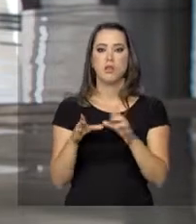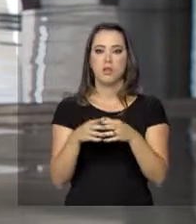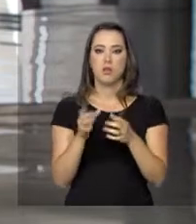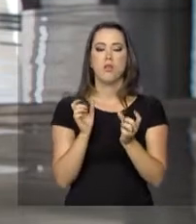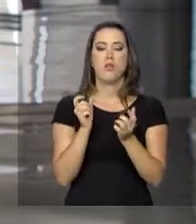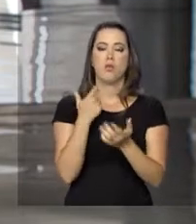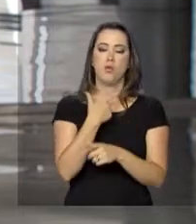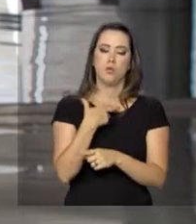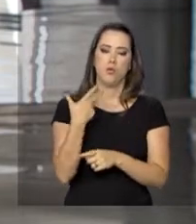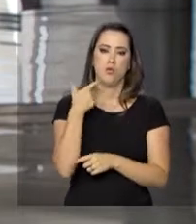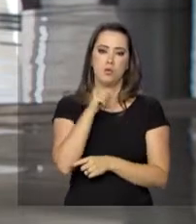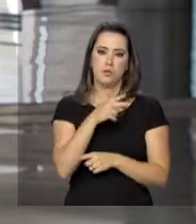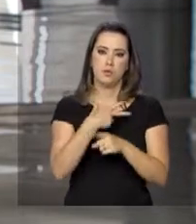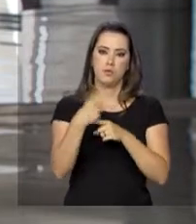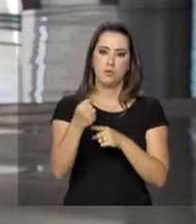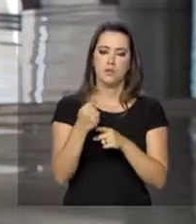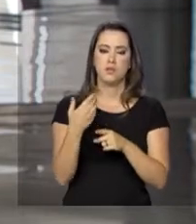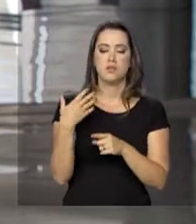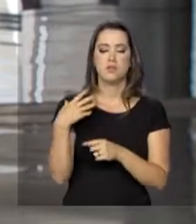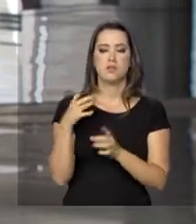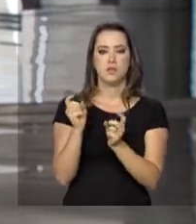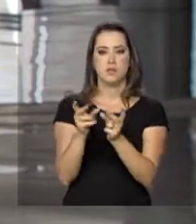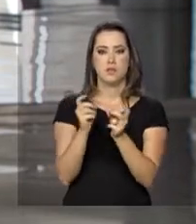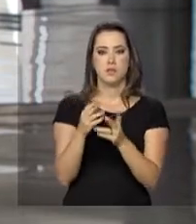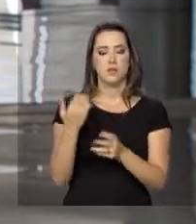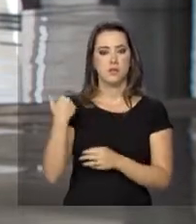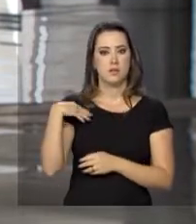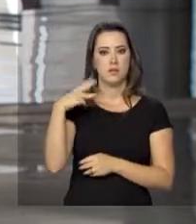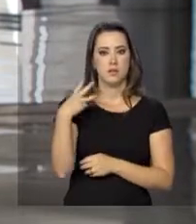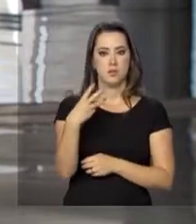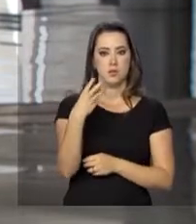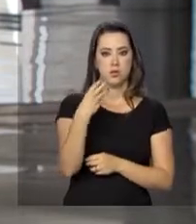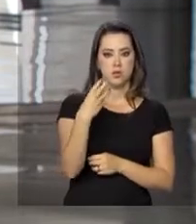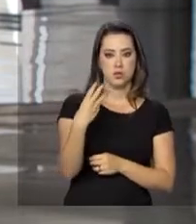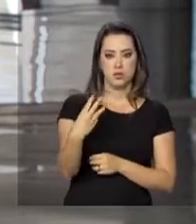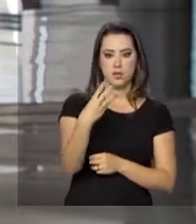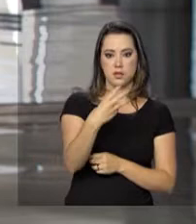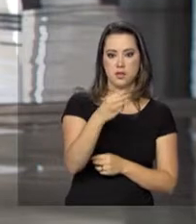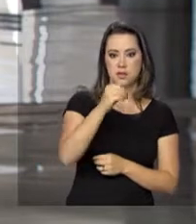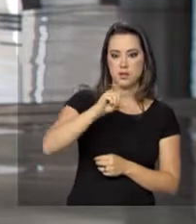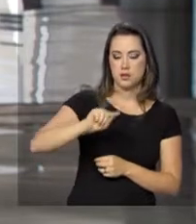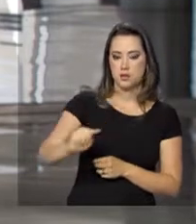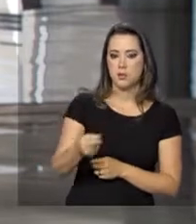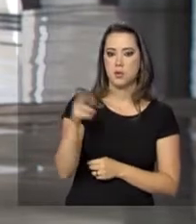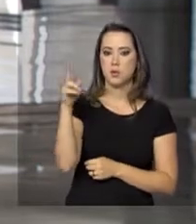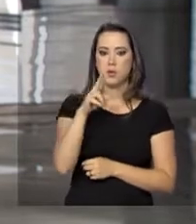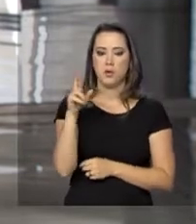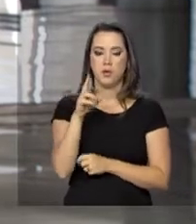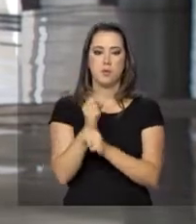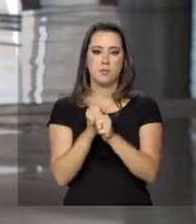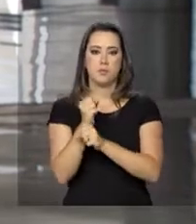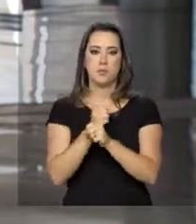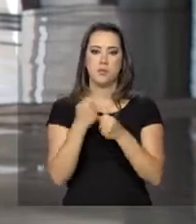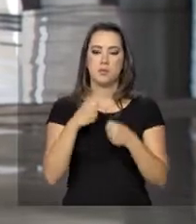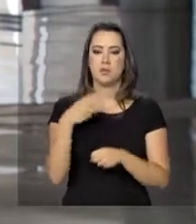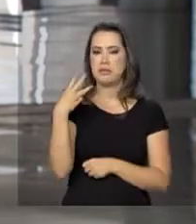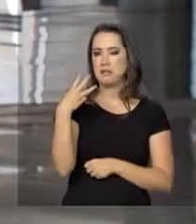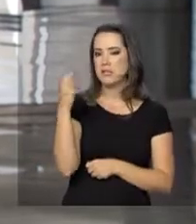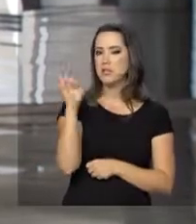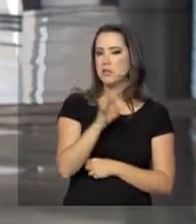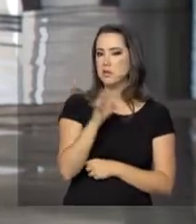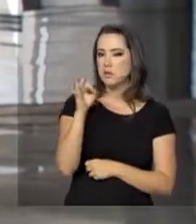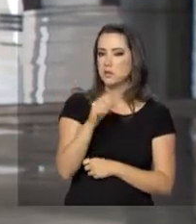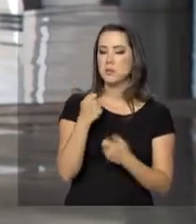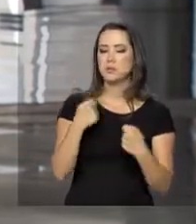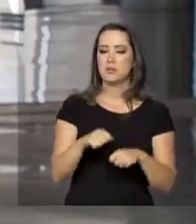licitação no valor acima de R$ 330 mil por ano. E esse mínimo contratado deve ser de 3%, ou seja, as empresas